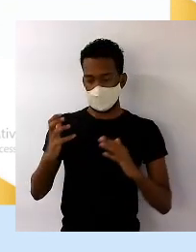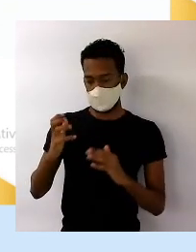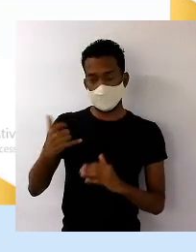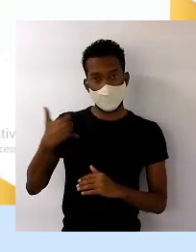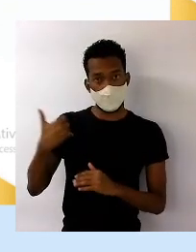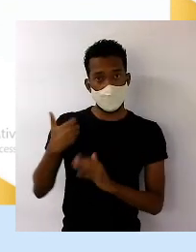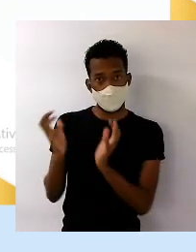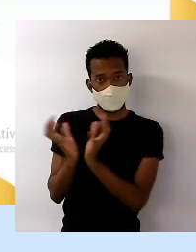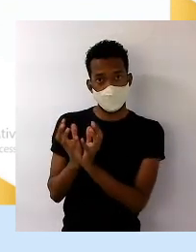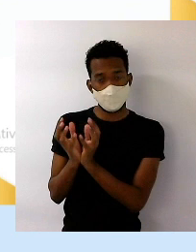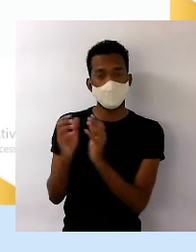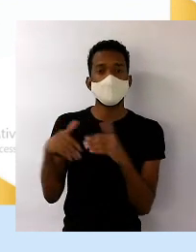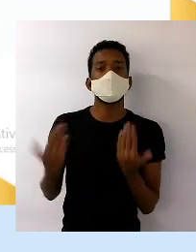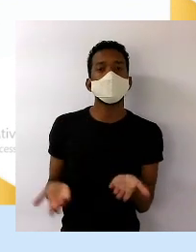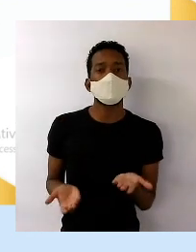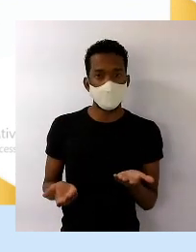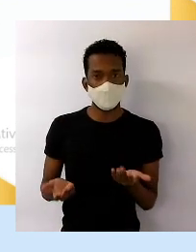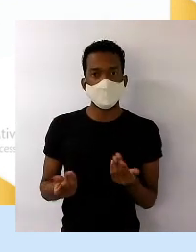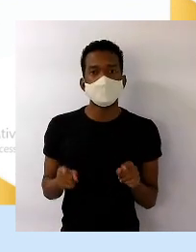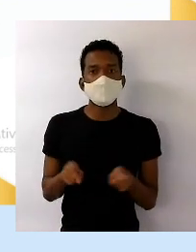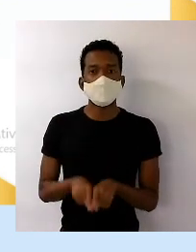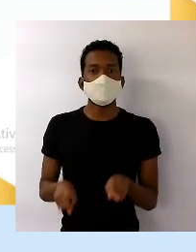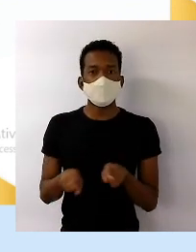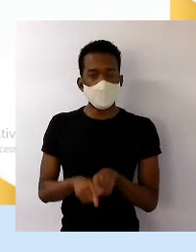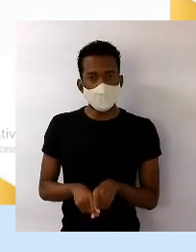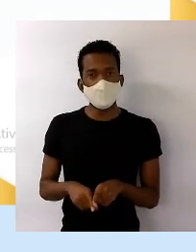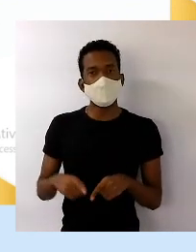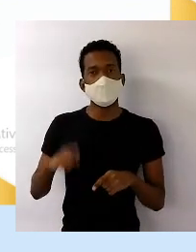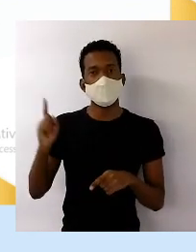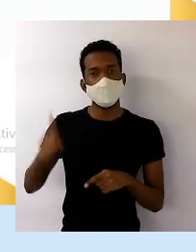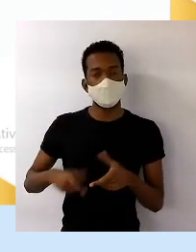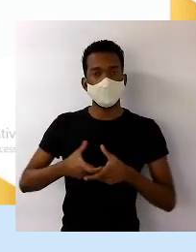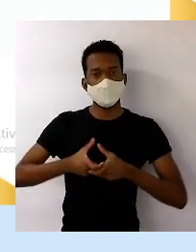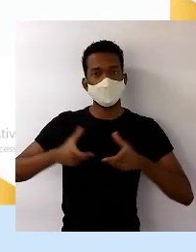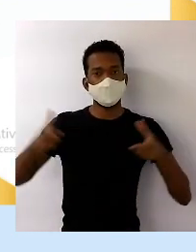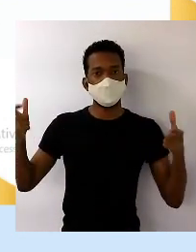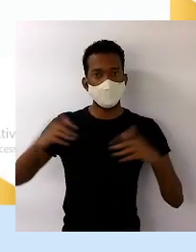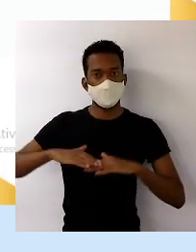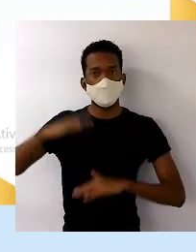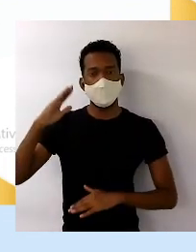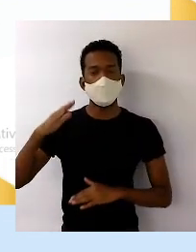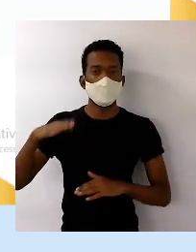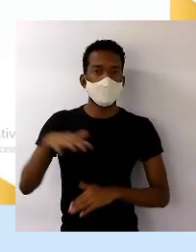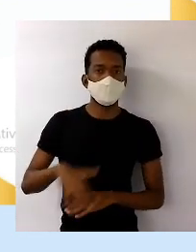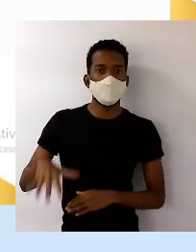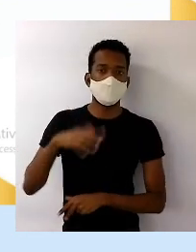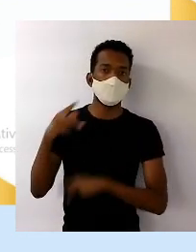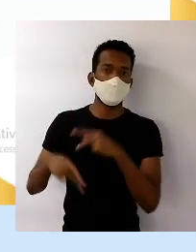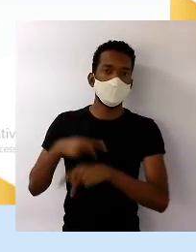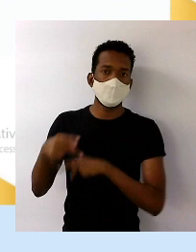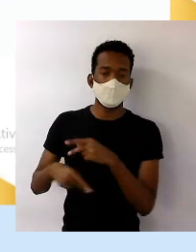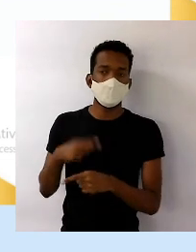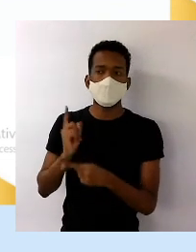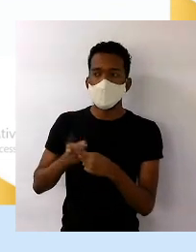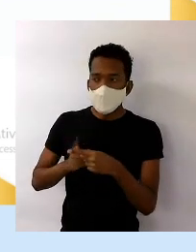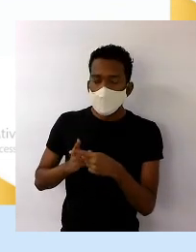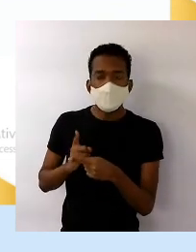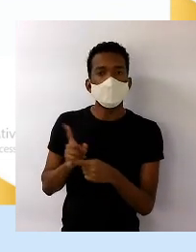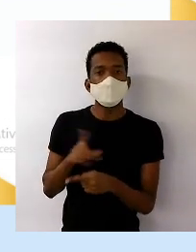encontra mais, o volume maior da população, para que a gente possa